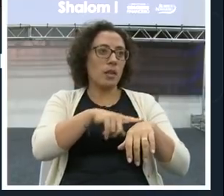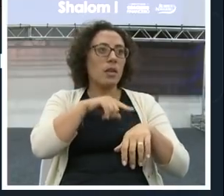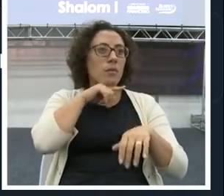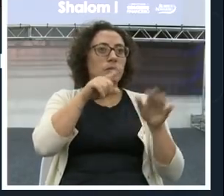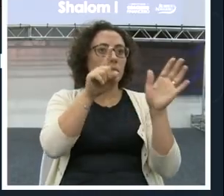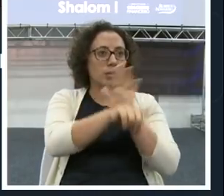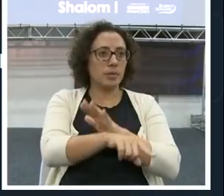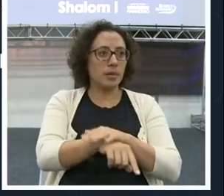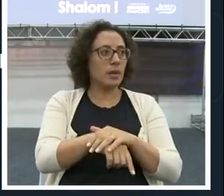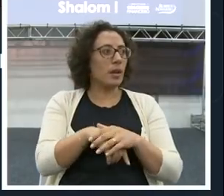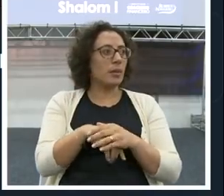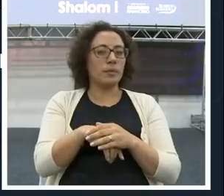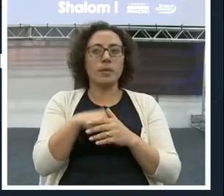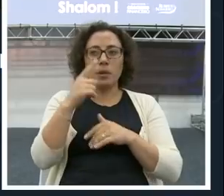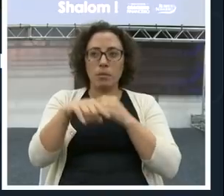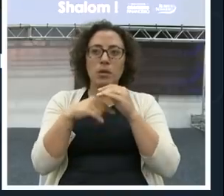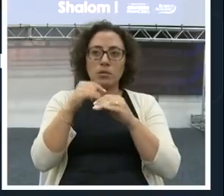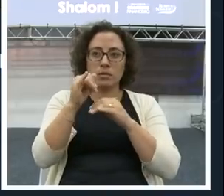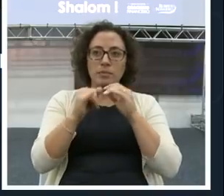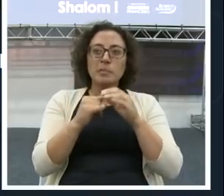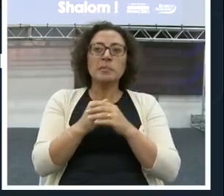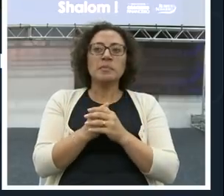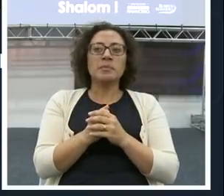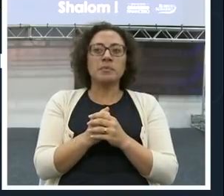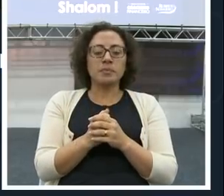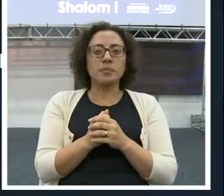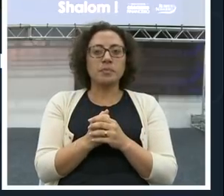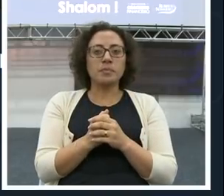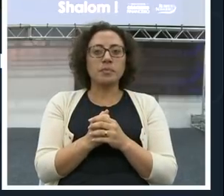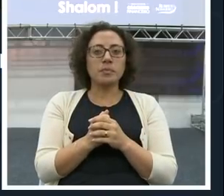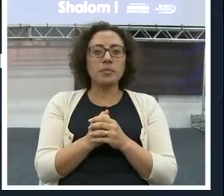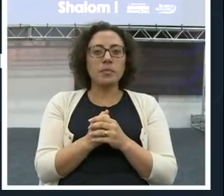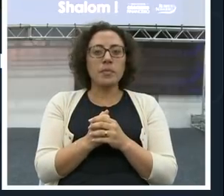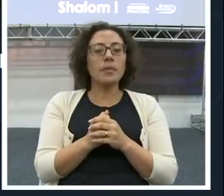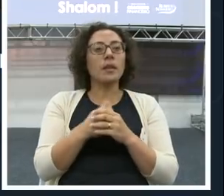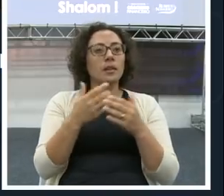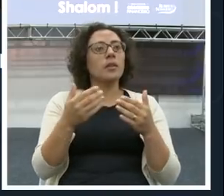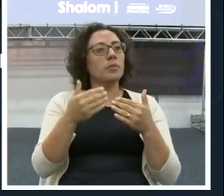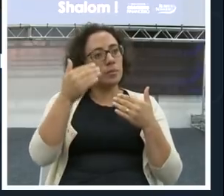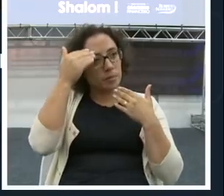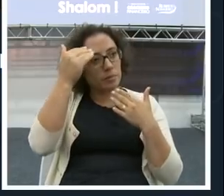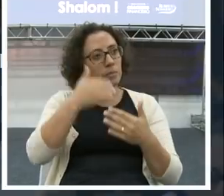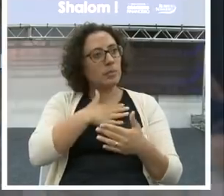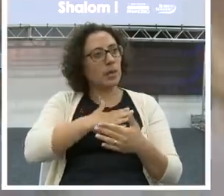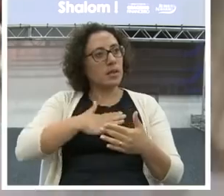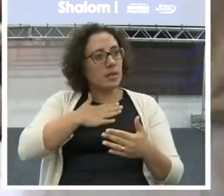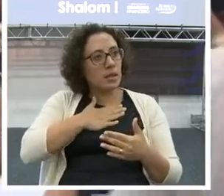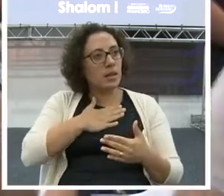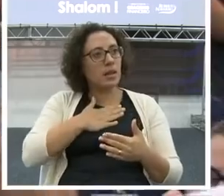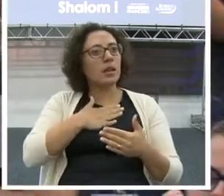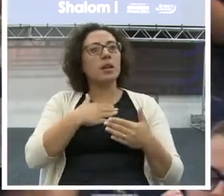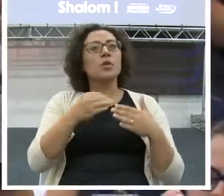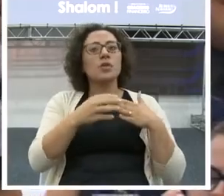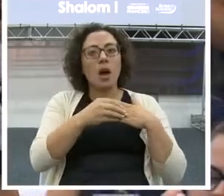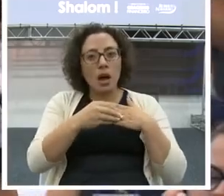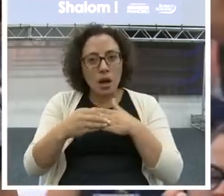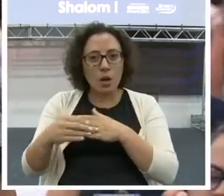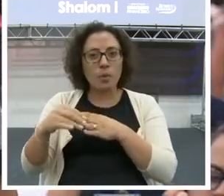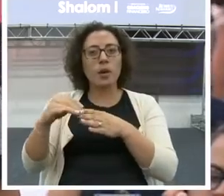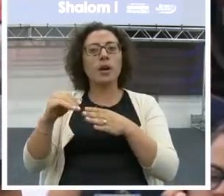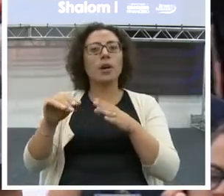Roberto, tudo bem? É um prazer imenso estar aqui assistindo a sua palestra. Eu já te acompanho no YouTube.